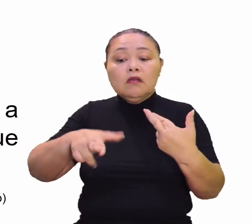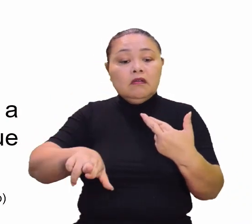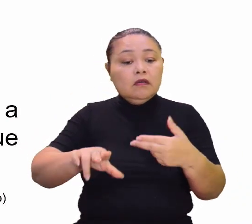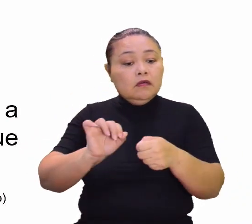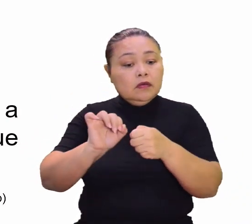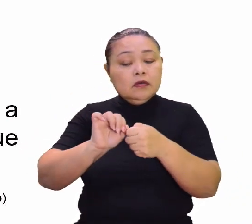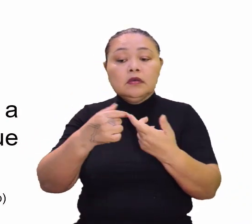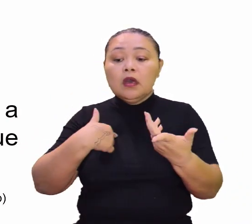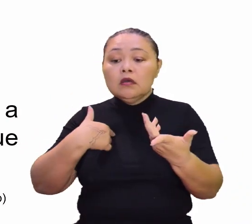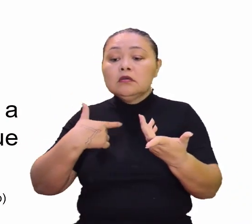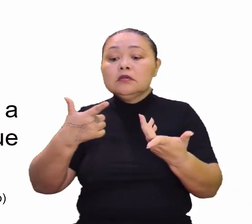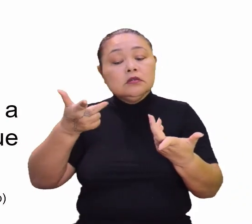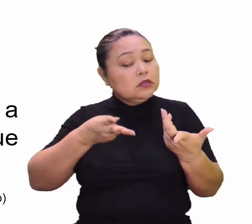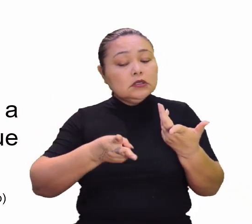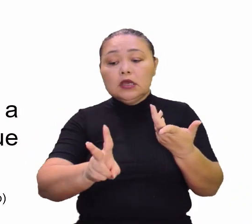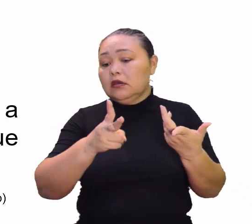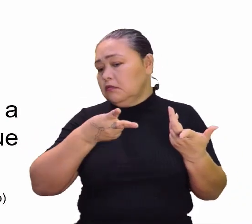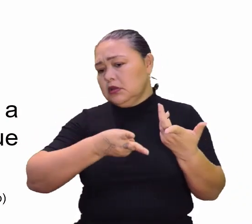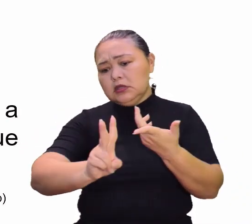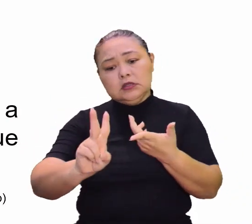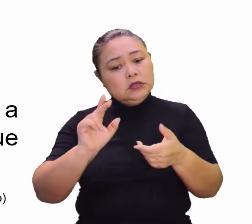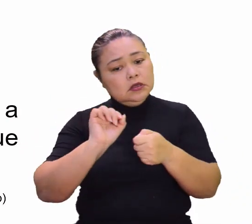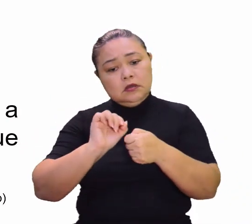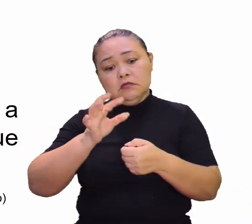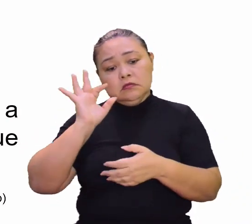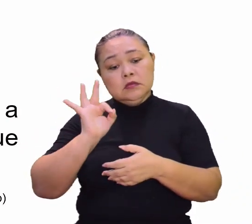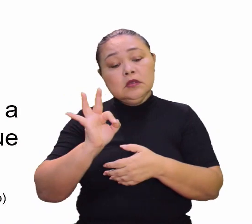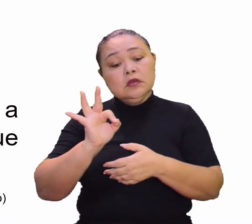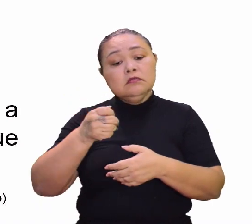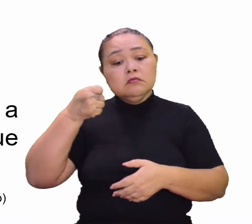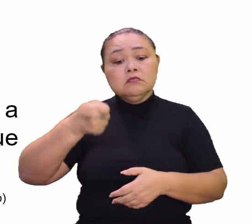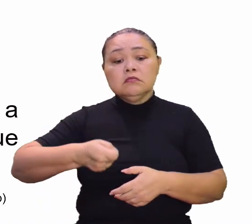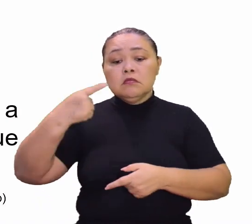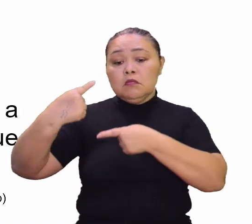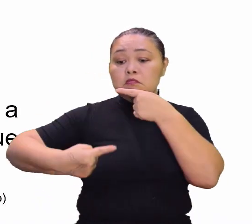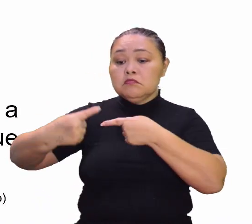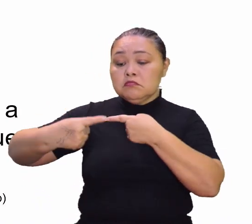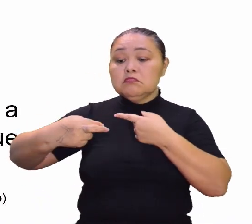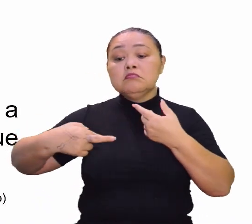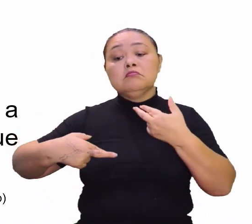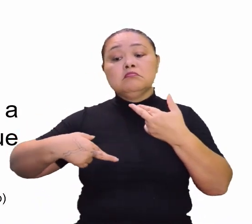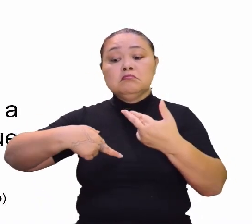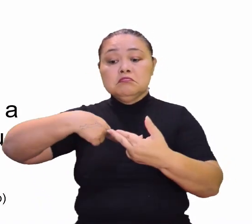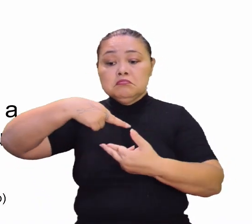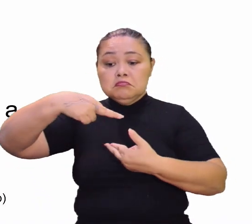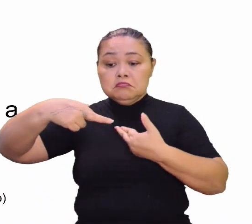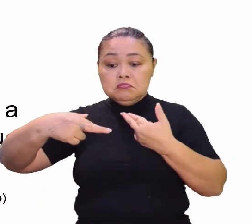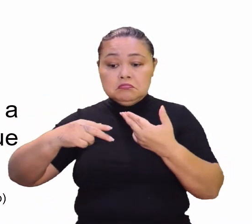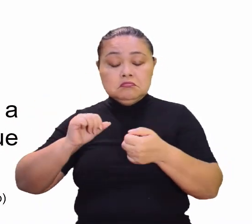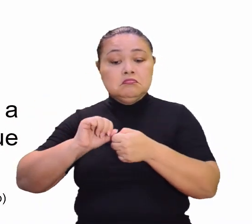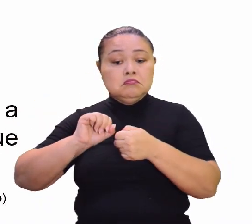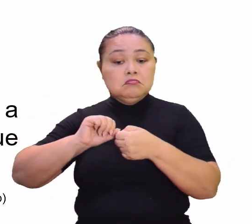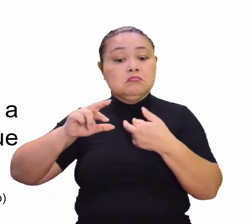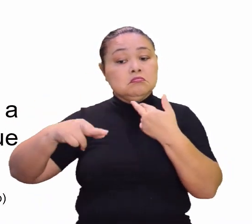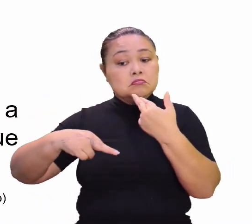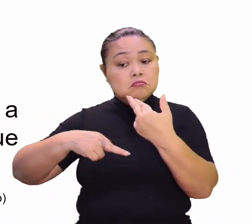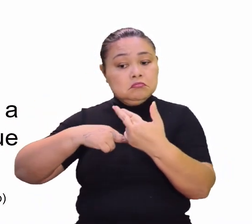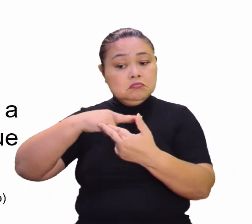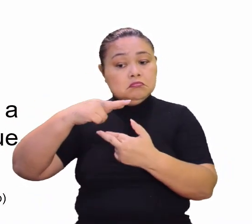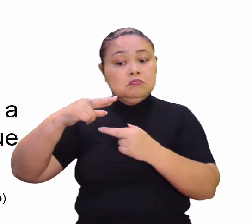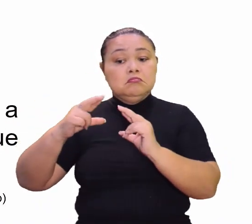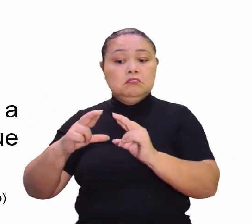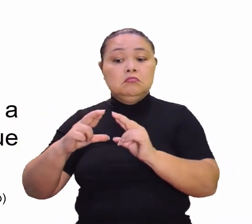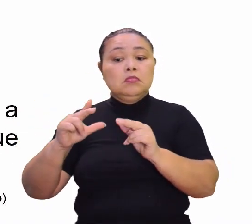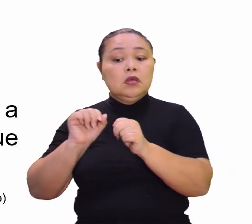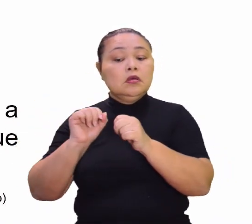renováveis. Sempre, né, Lu? Sempre, com certeza. Intensificar as políticas de reciclagem. Muito importante. Muito